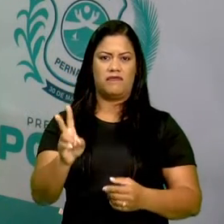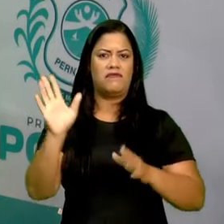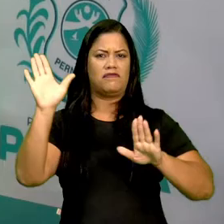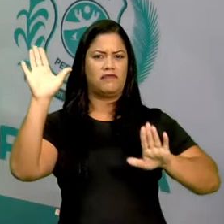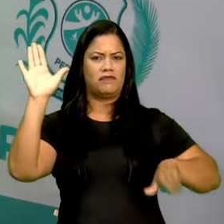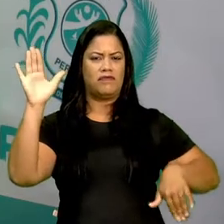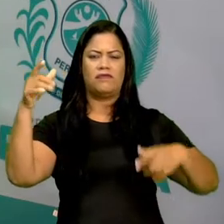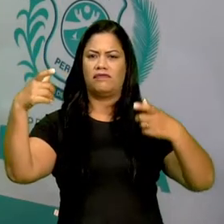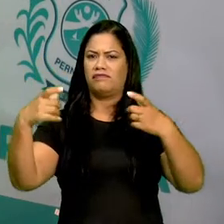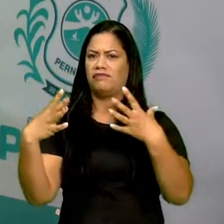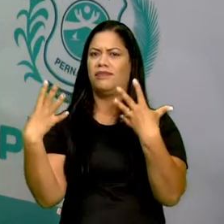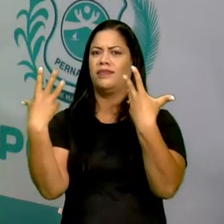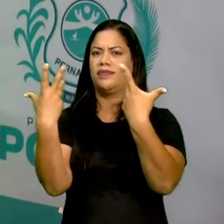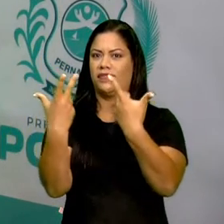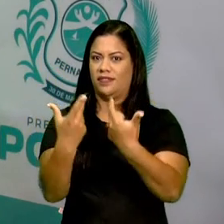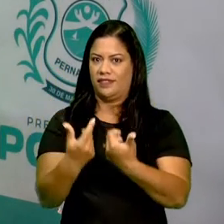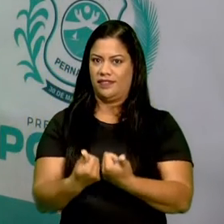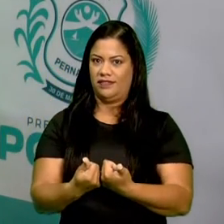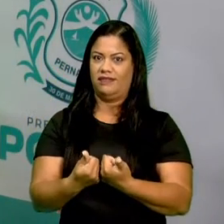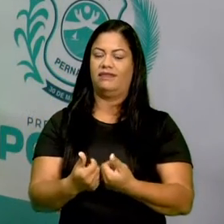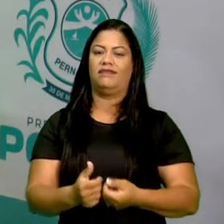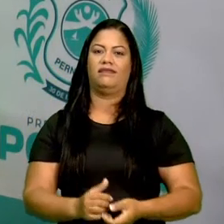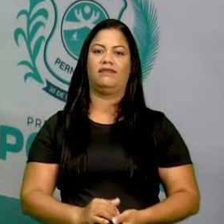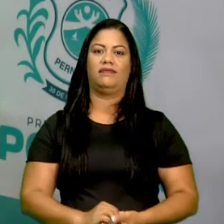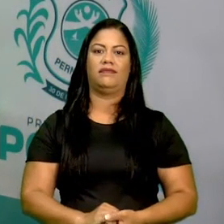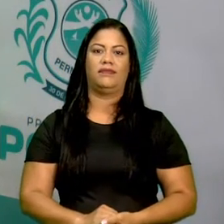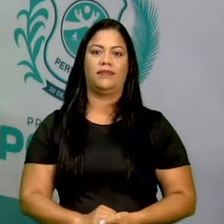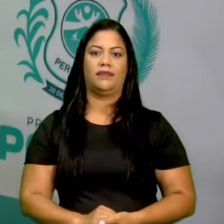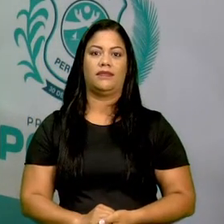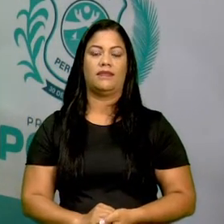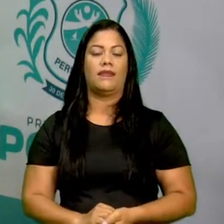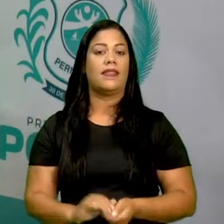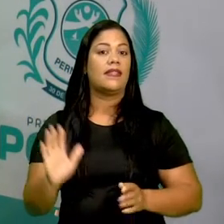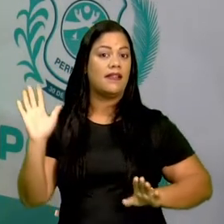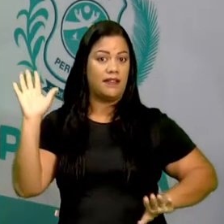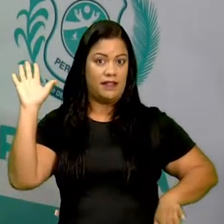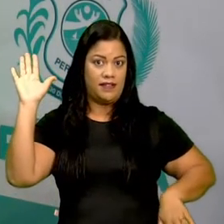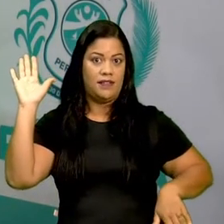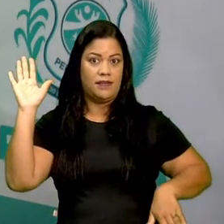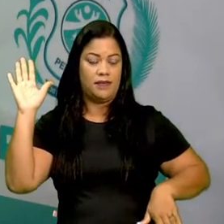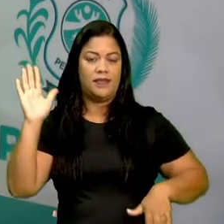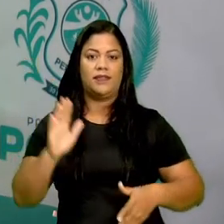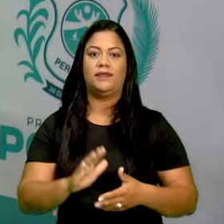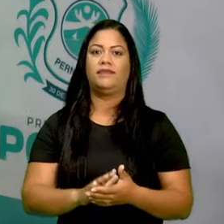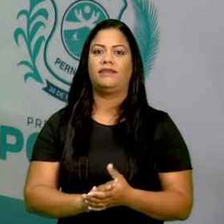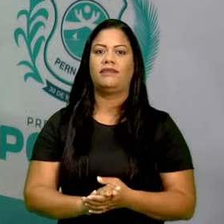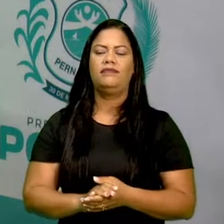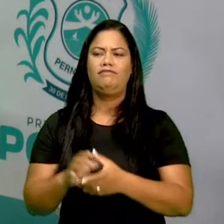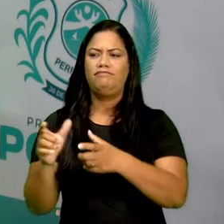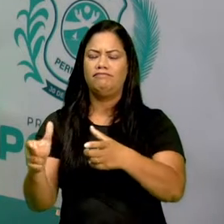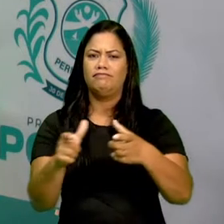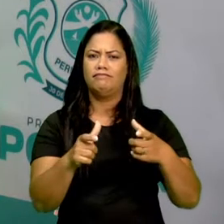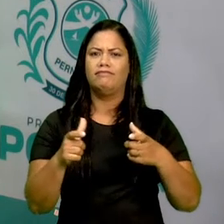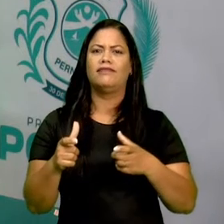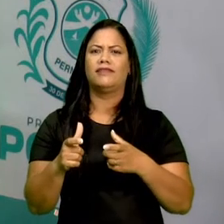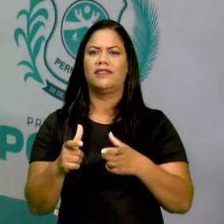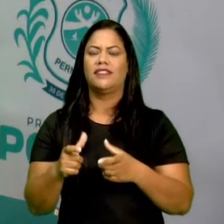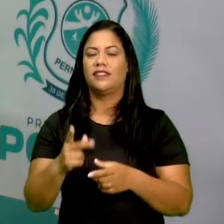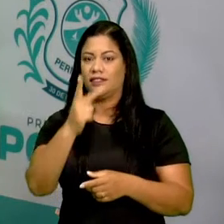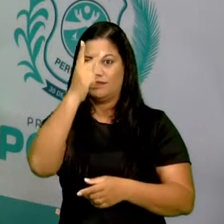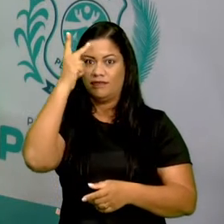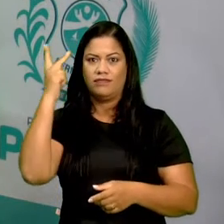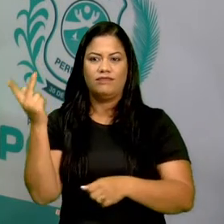praias, tá bom? A Praia de Porto de Galinhas, com suas piscinas naturais, é o maior